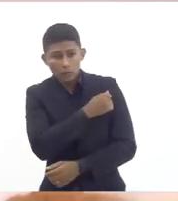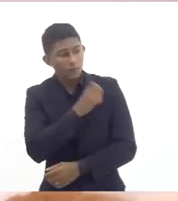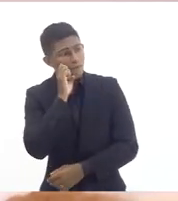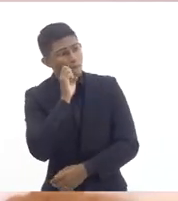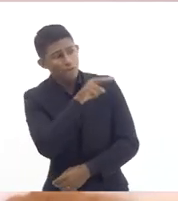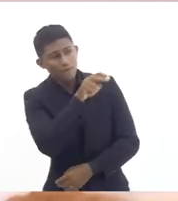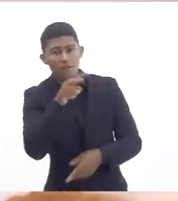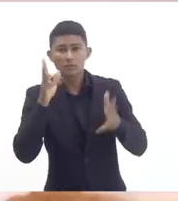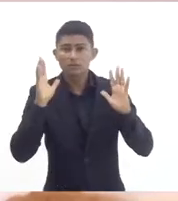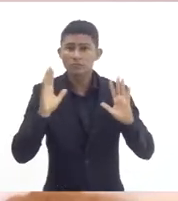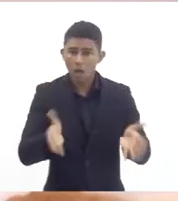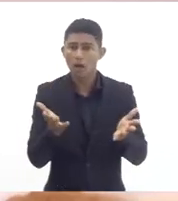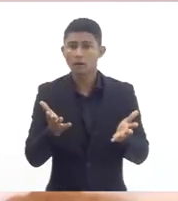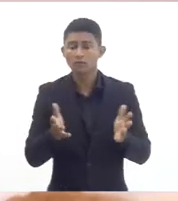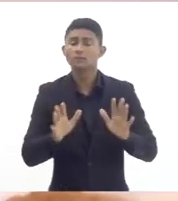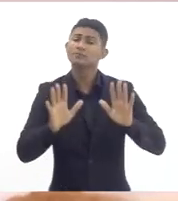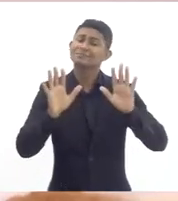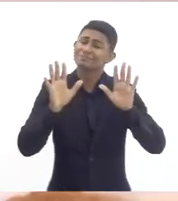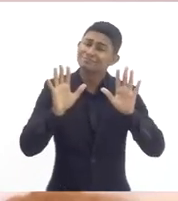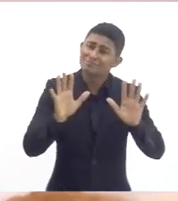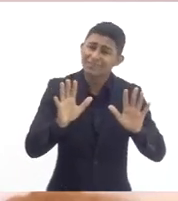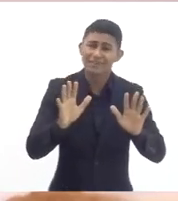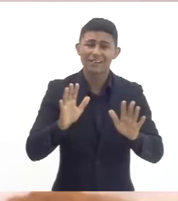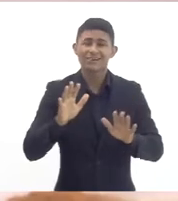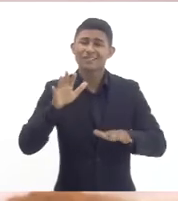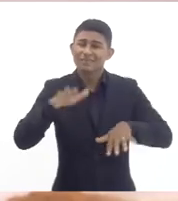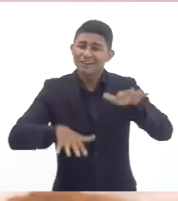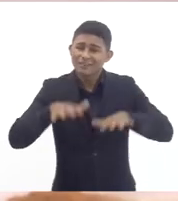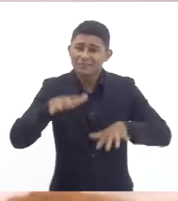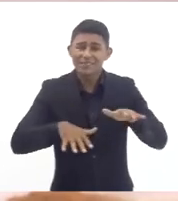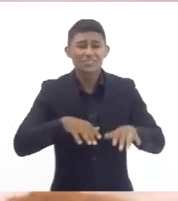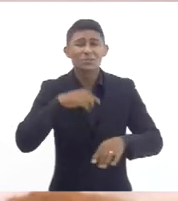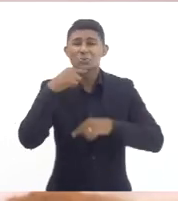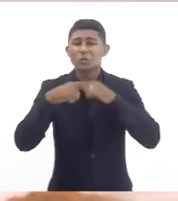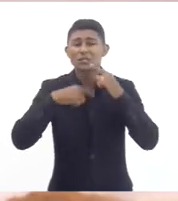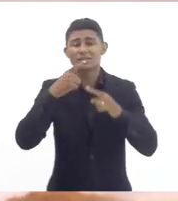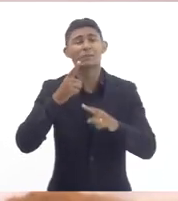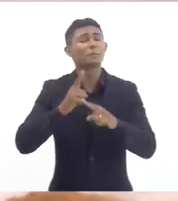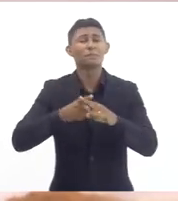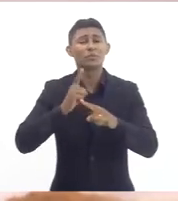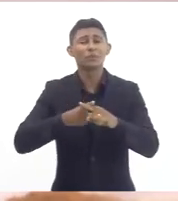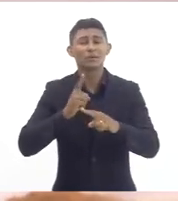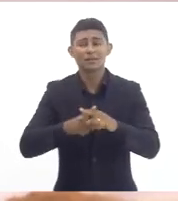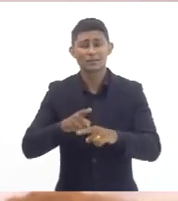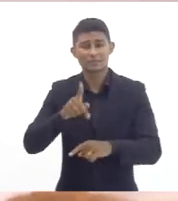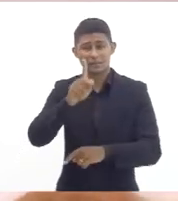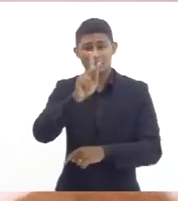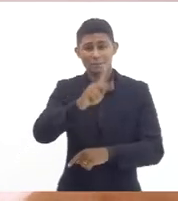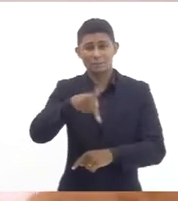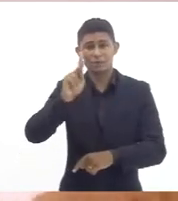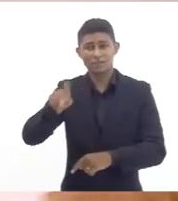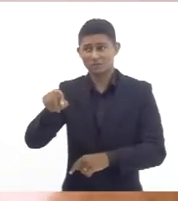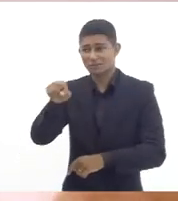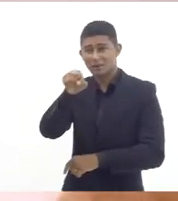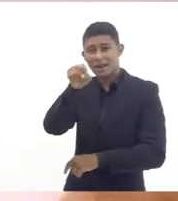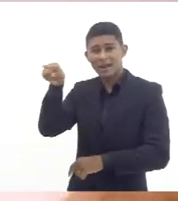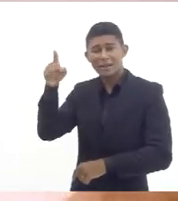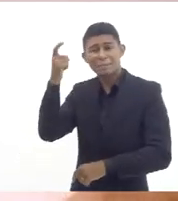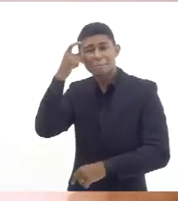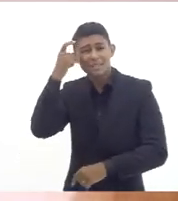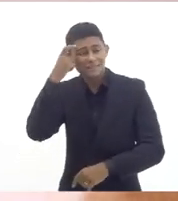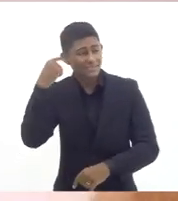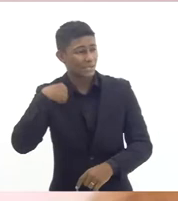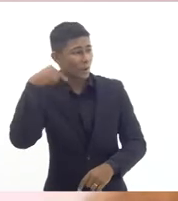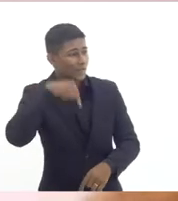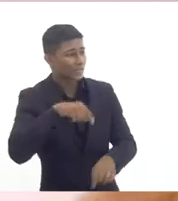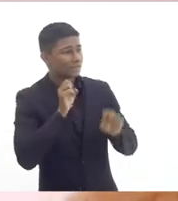de repente isso tudo é colocado em questionamento porque o professor tem que ficar preocupado de não ser transferido para outra unidade tem que